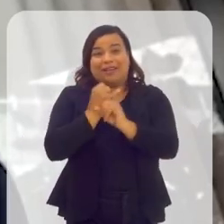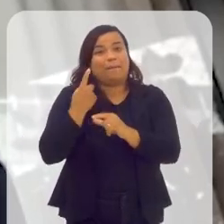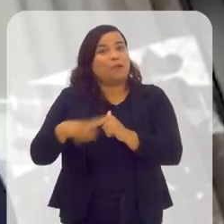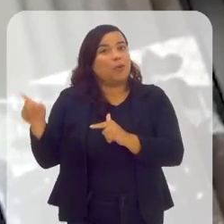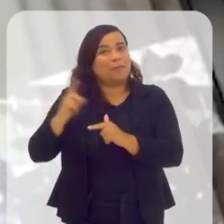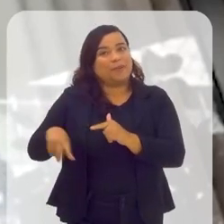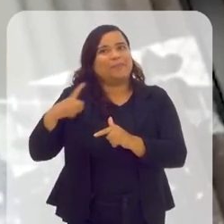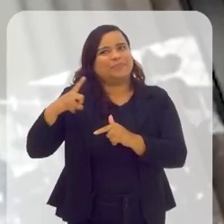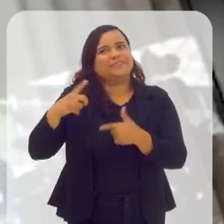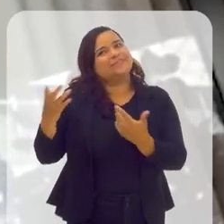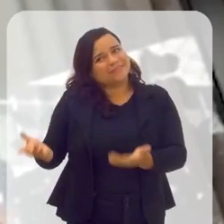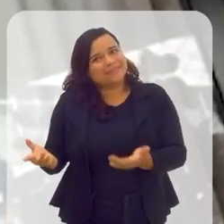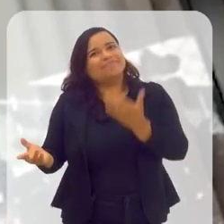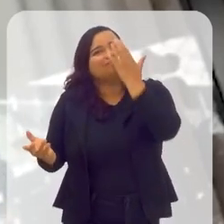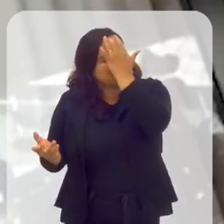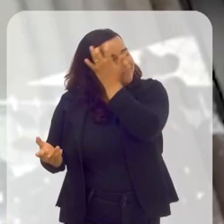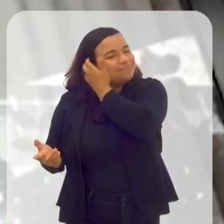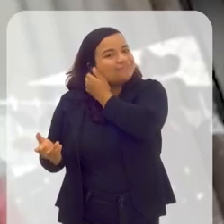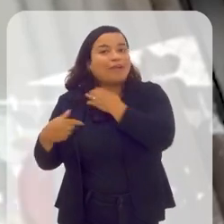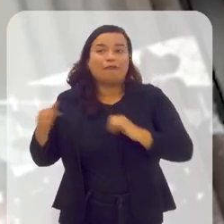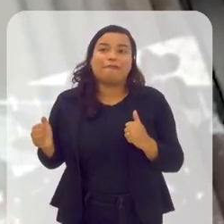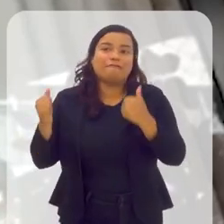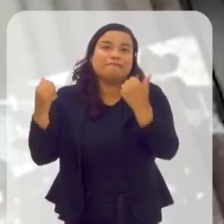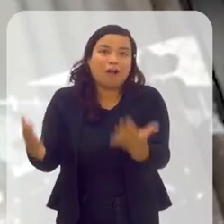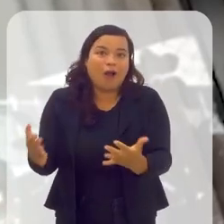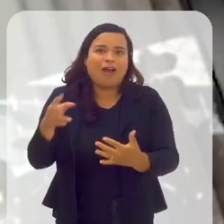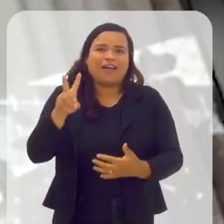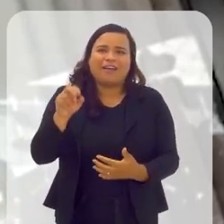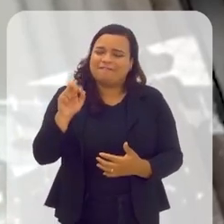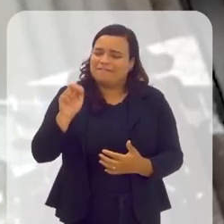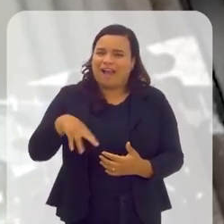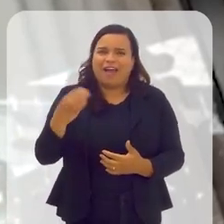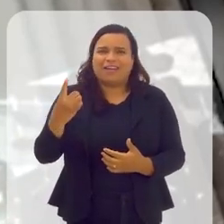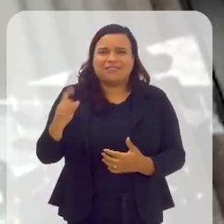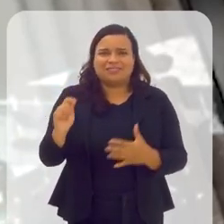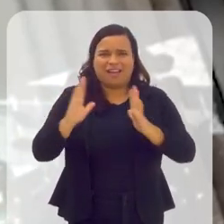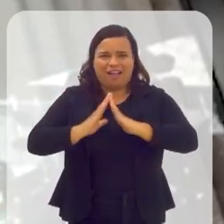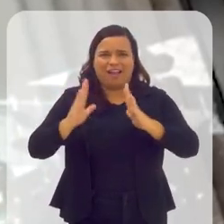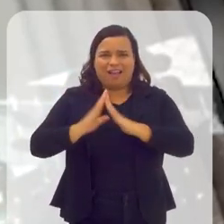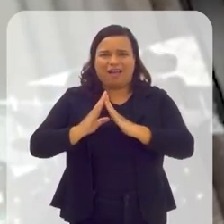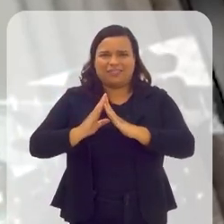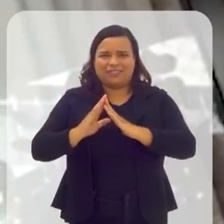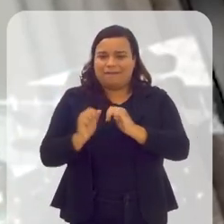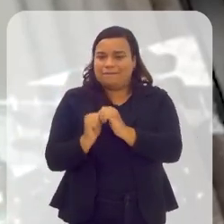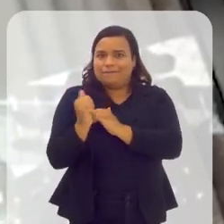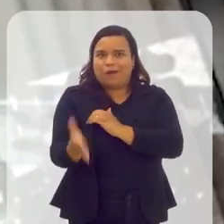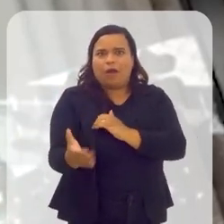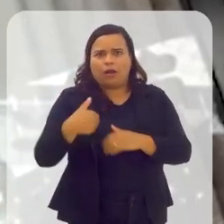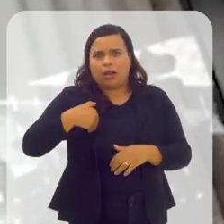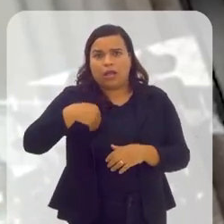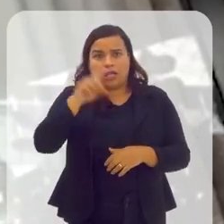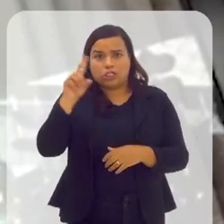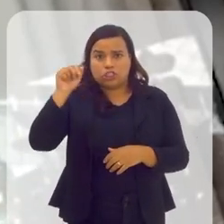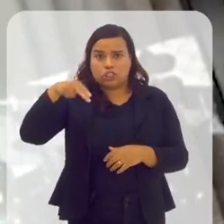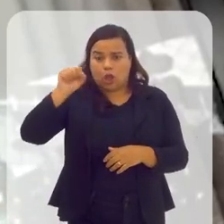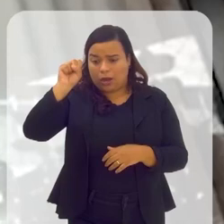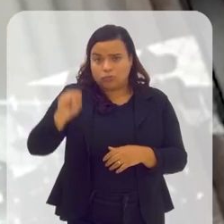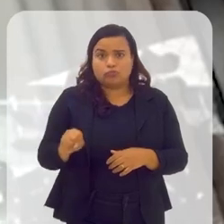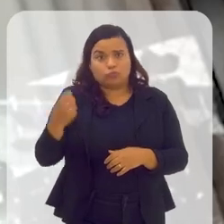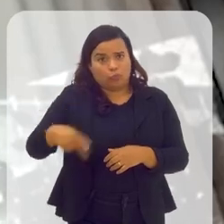funcionou, você sabe, eu tive que vir para uma varanda aqui para a gente conseguir sinal, e isso em plena zona sul do Estado do Rio de Janeiro. Quer dizer,